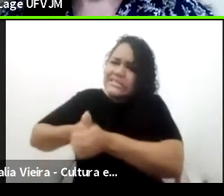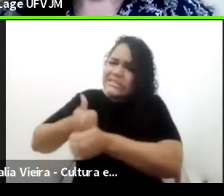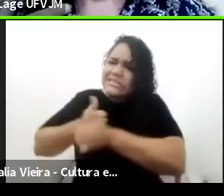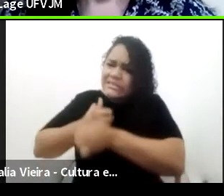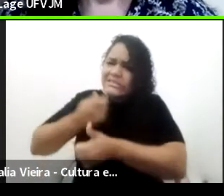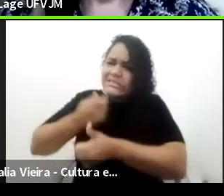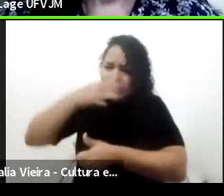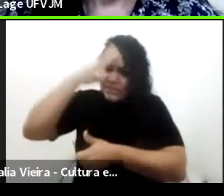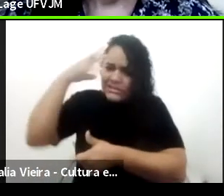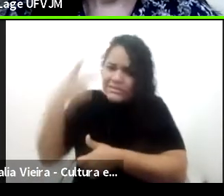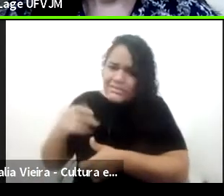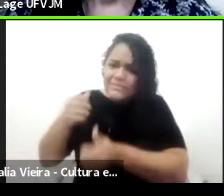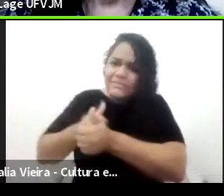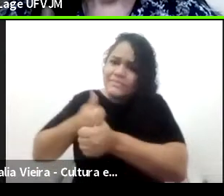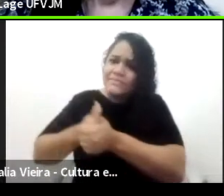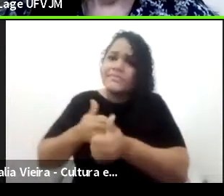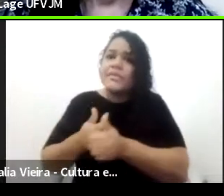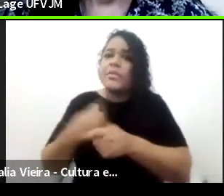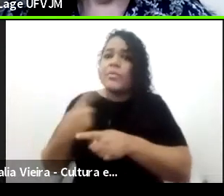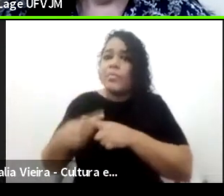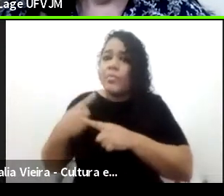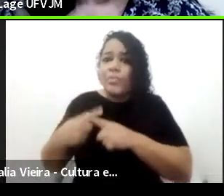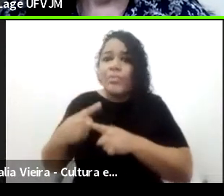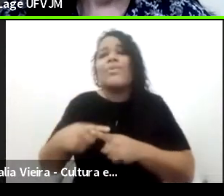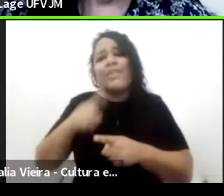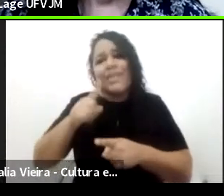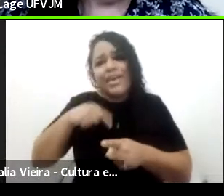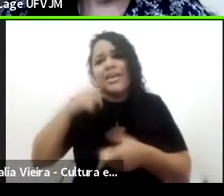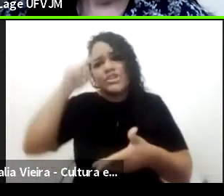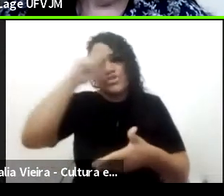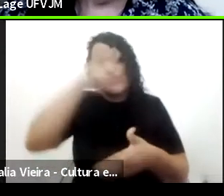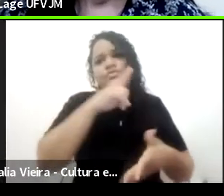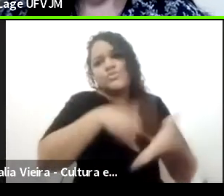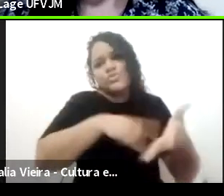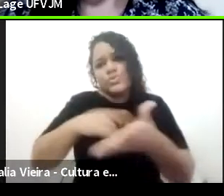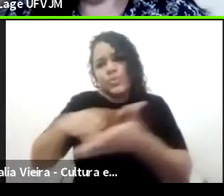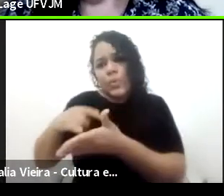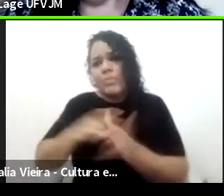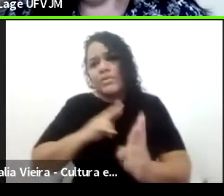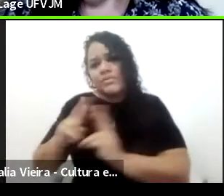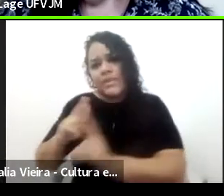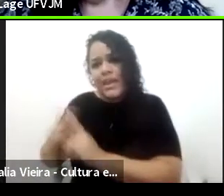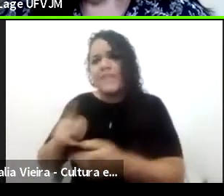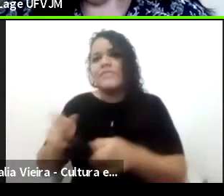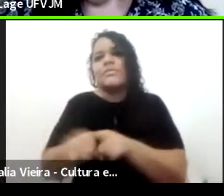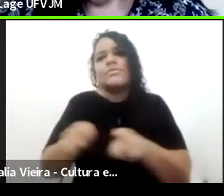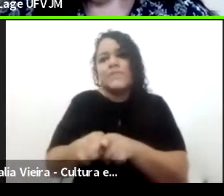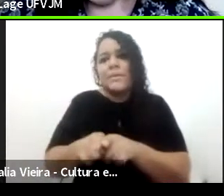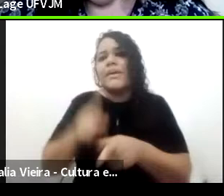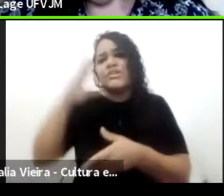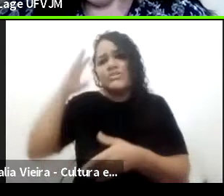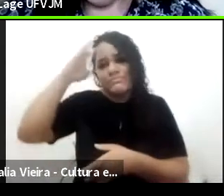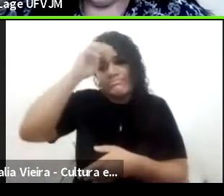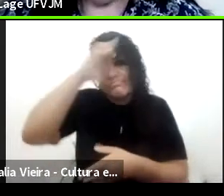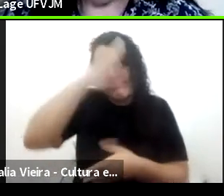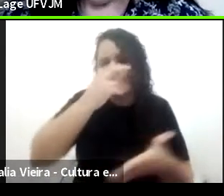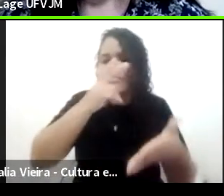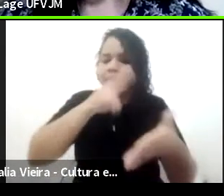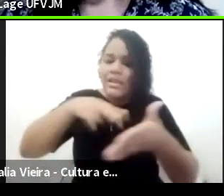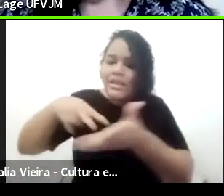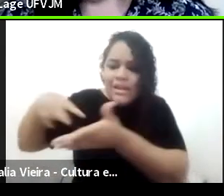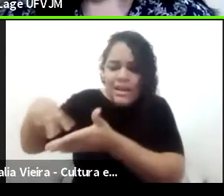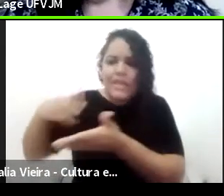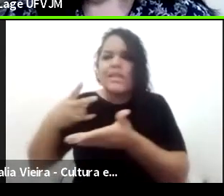conta dessa relação mesmo que a gente tem com os documentos e as dificuldades da leitura documental. Então, isso é um problema,